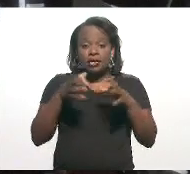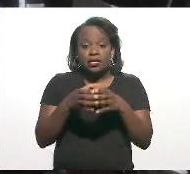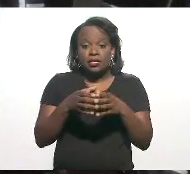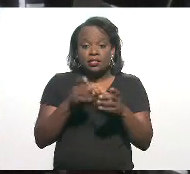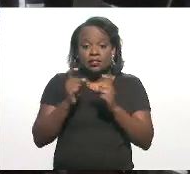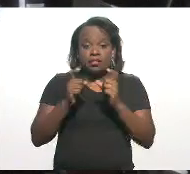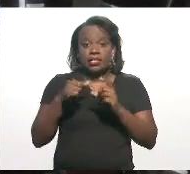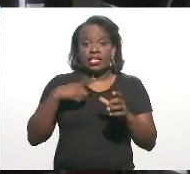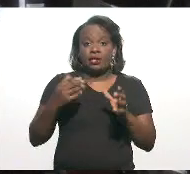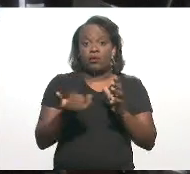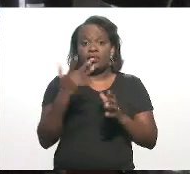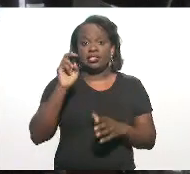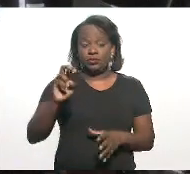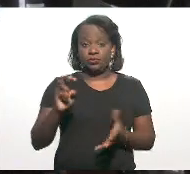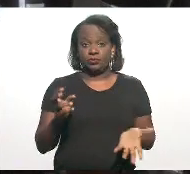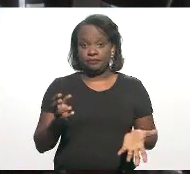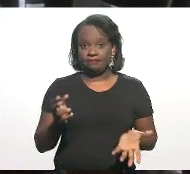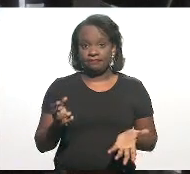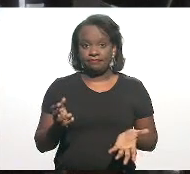fazer cinco audiências.